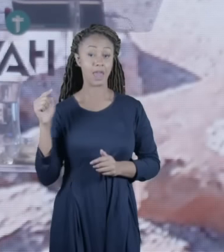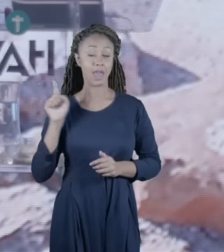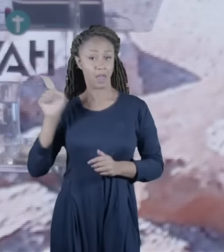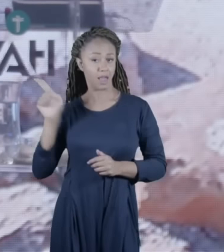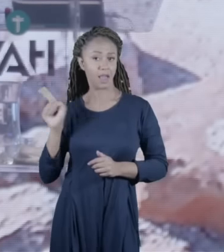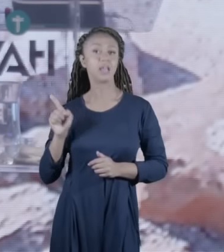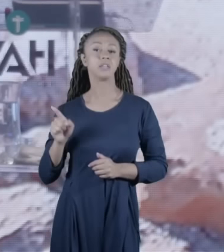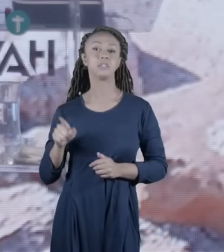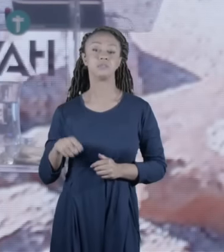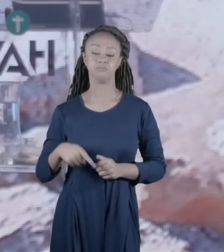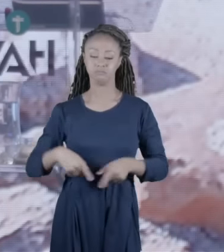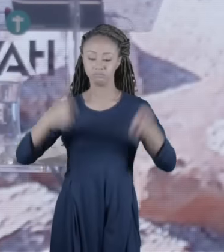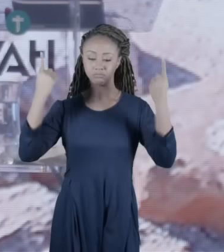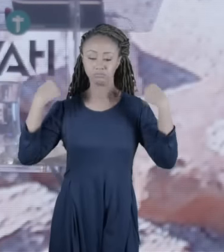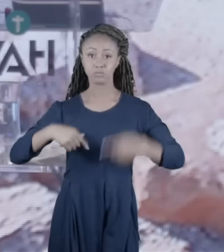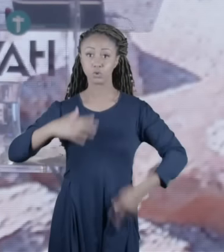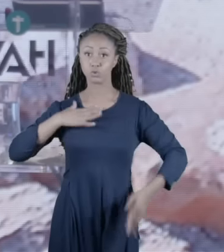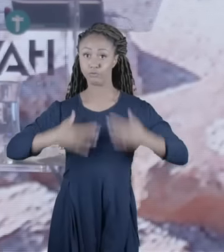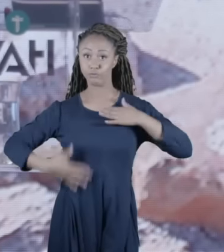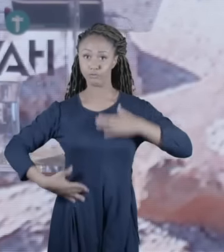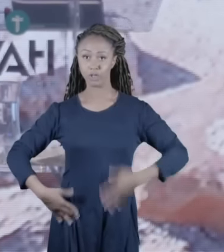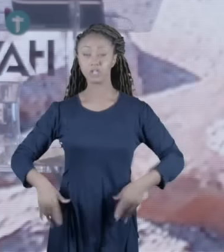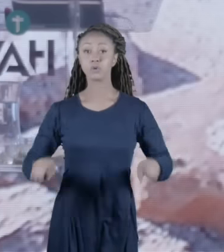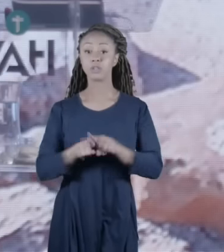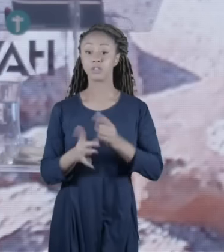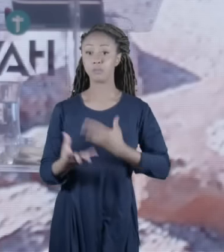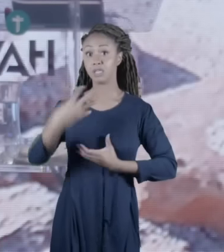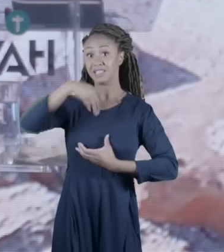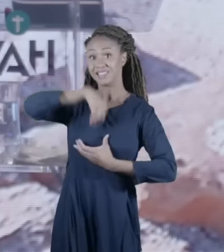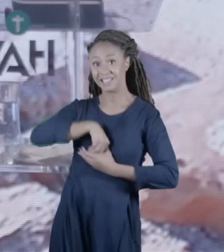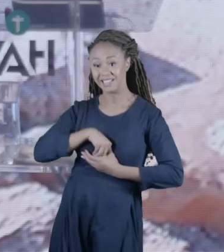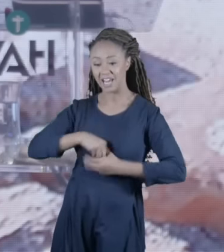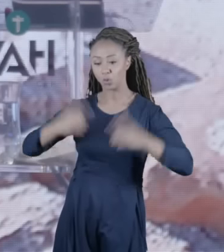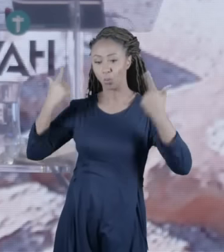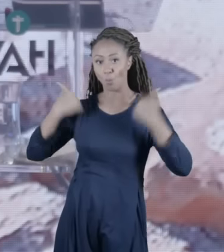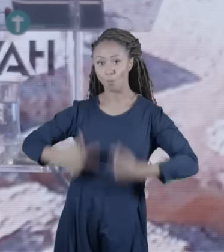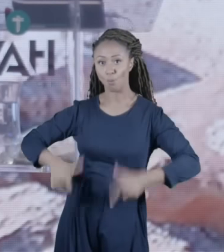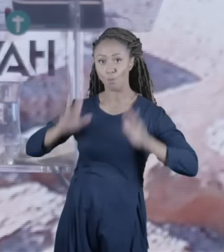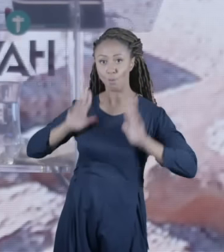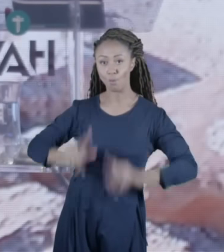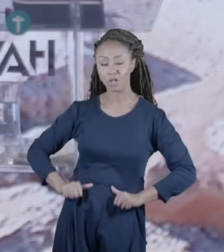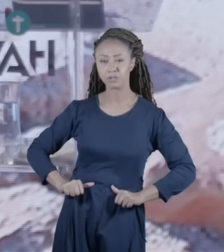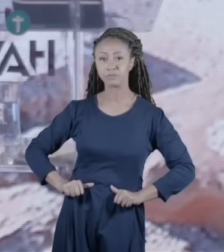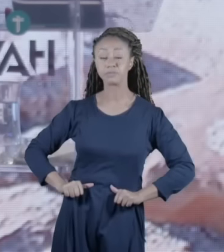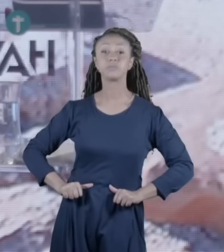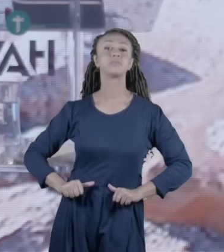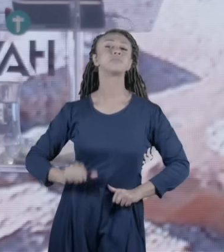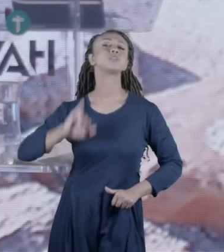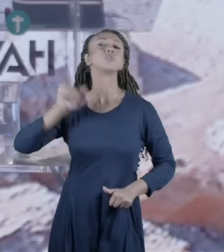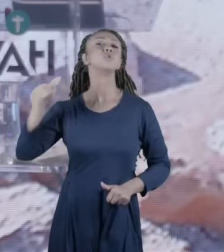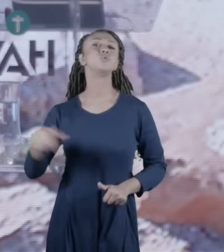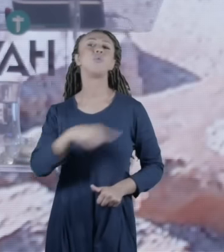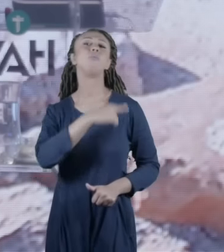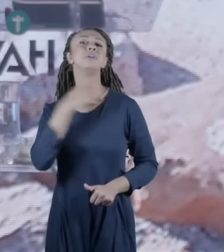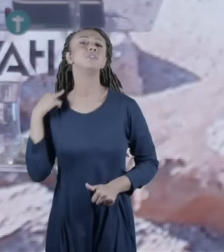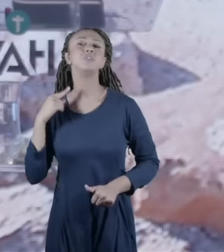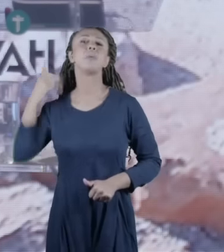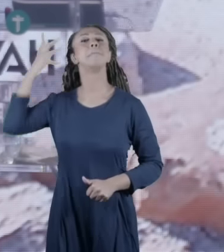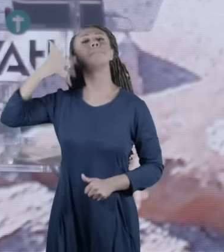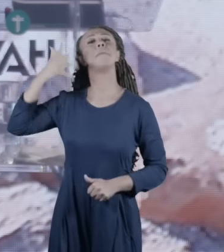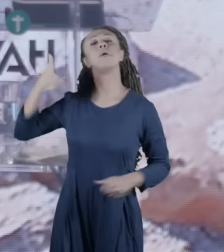tanto física como espiritual João Batista pregava um batismo